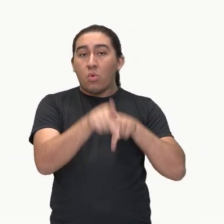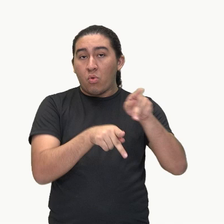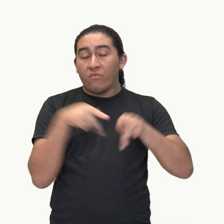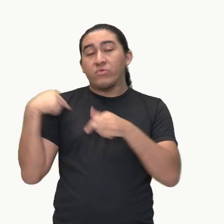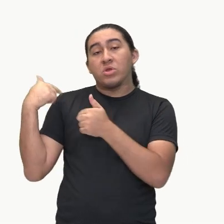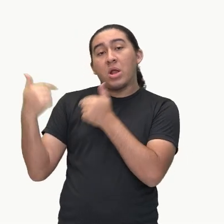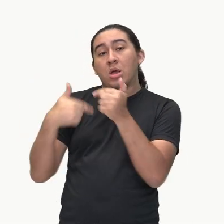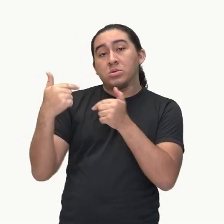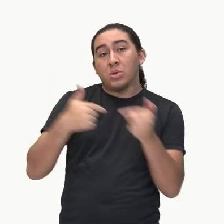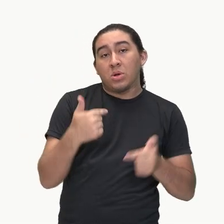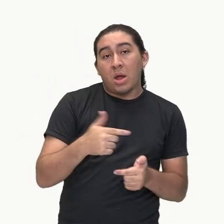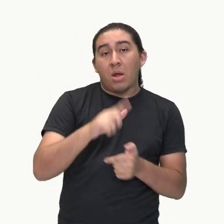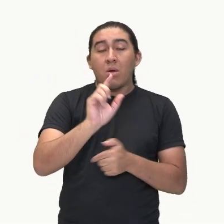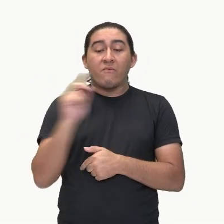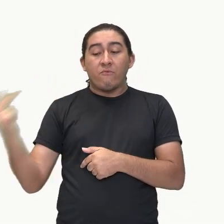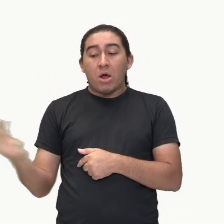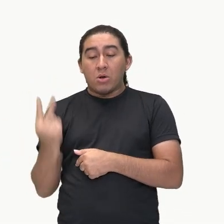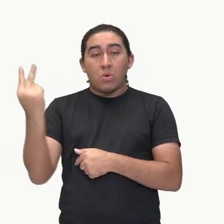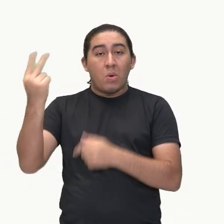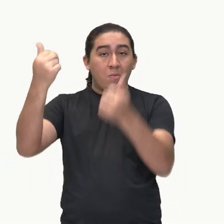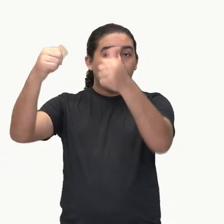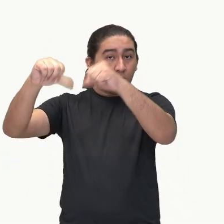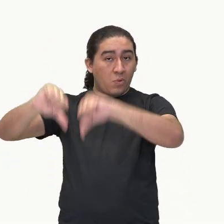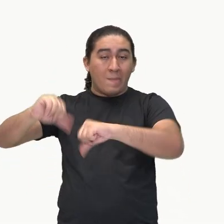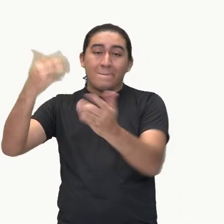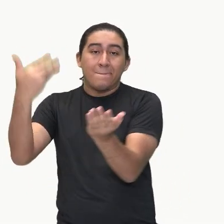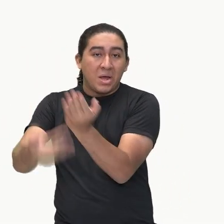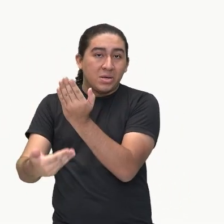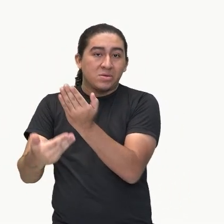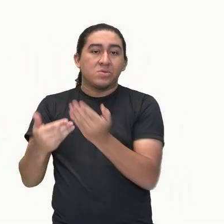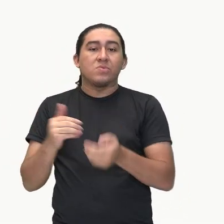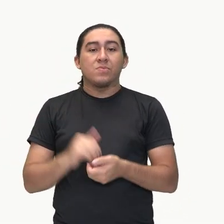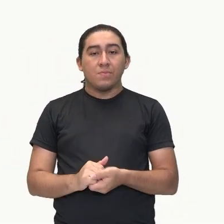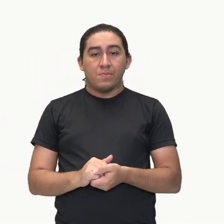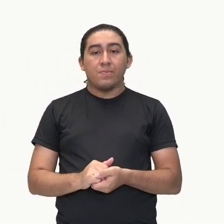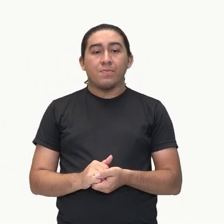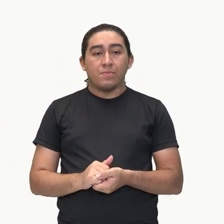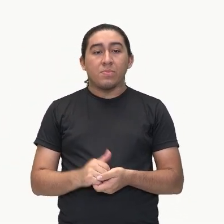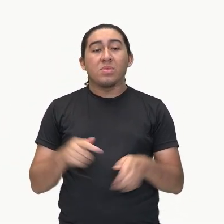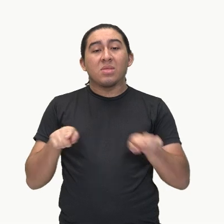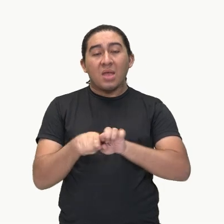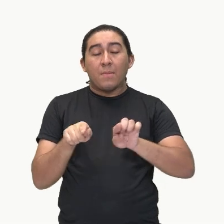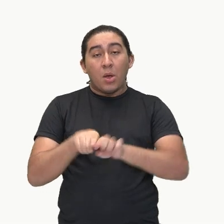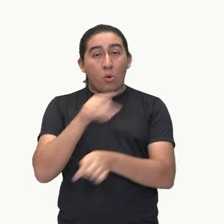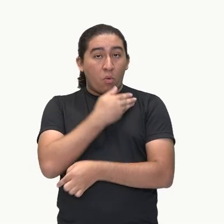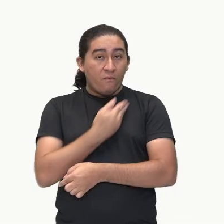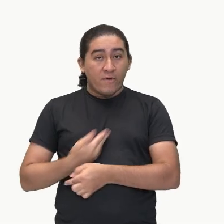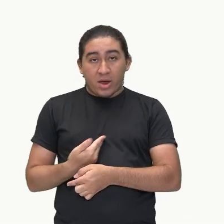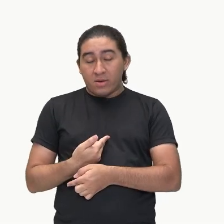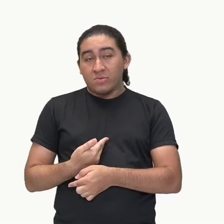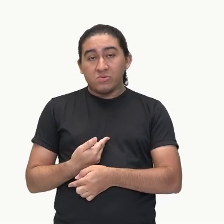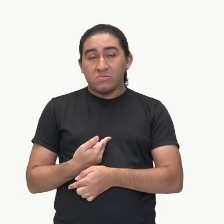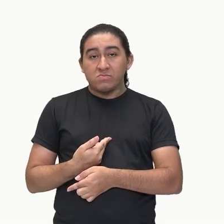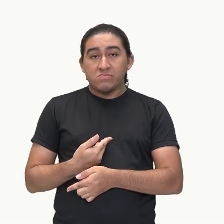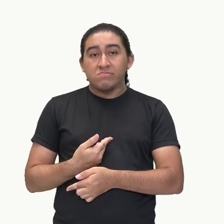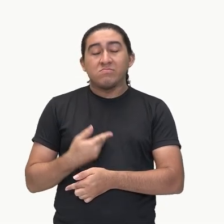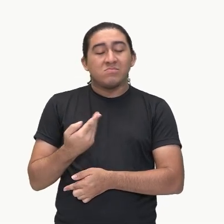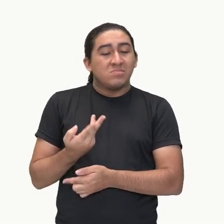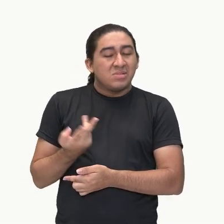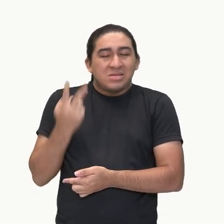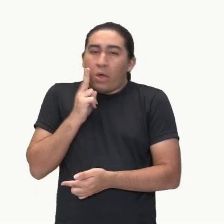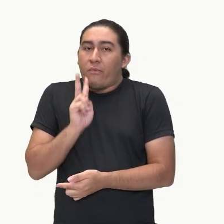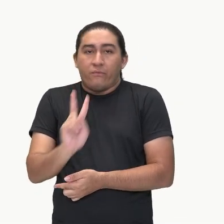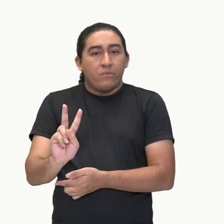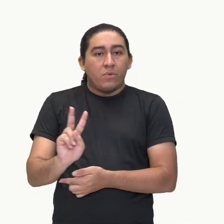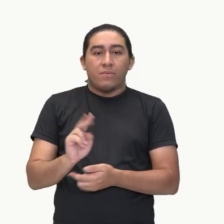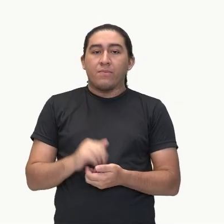são desvalorizadas e, não raro, não reconhecidas pelo governo, conjuntura que